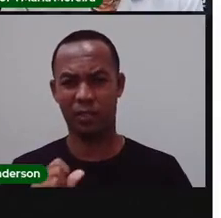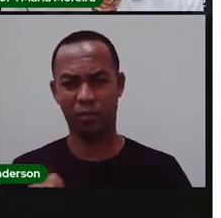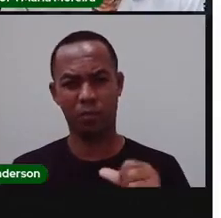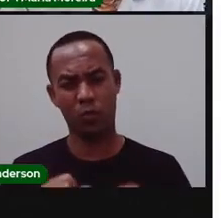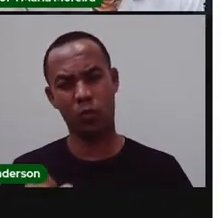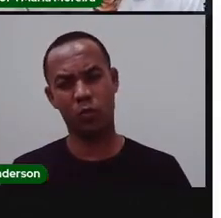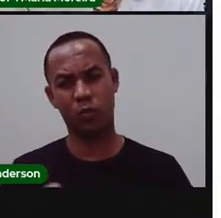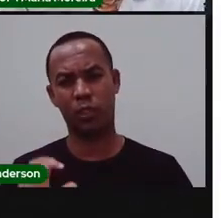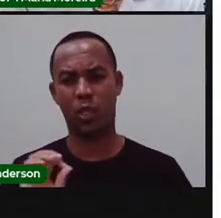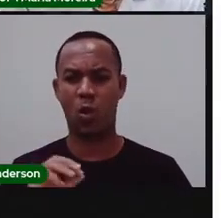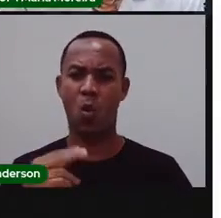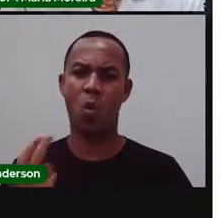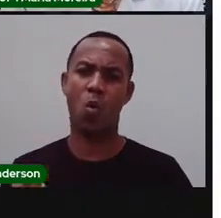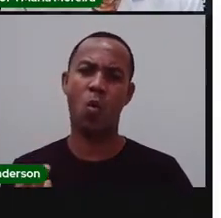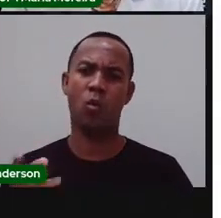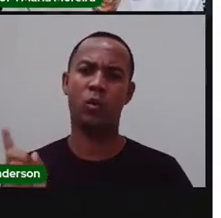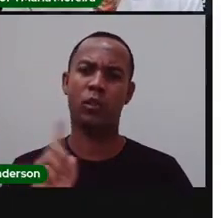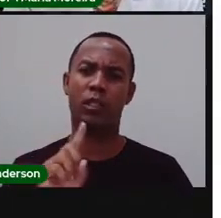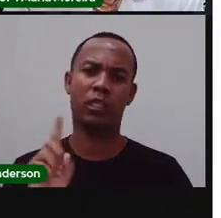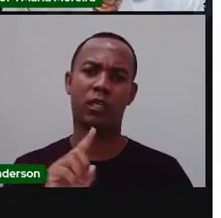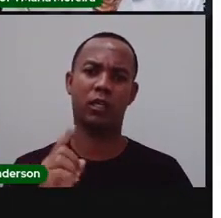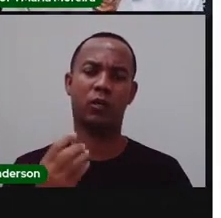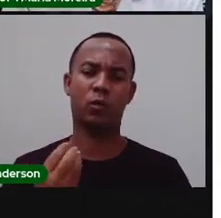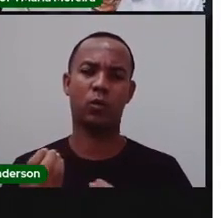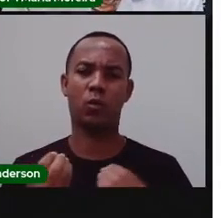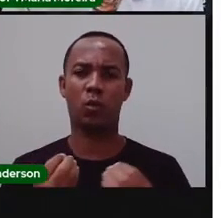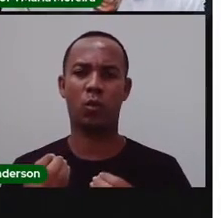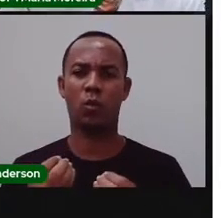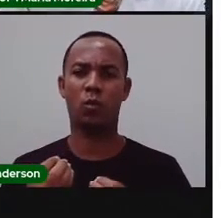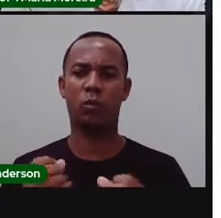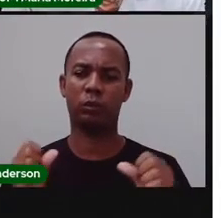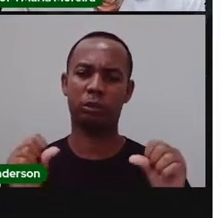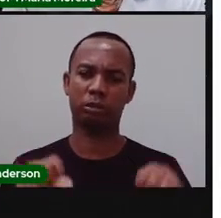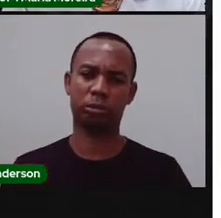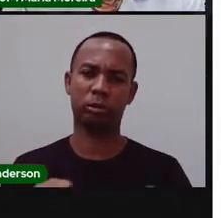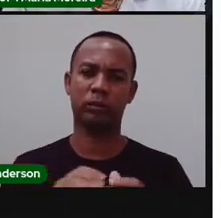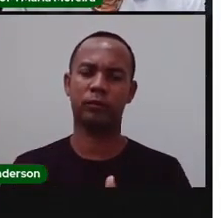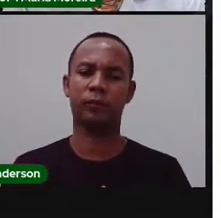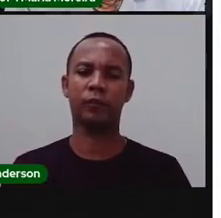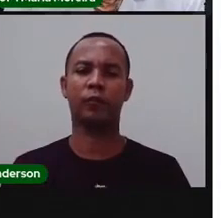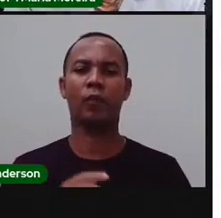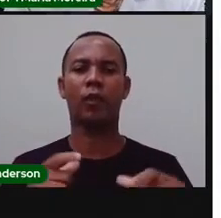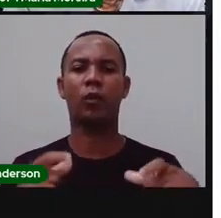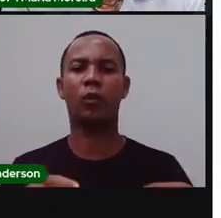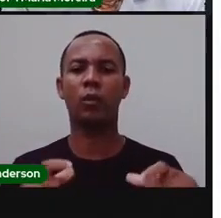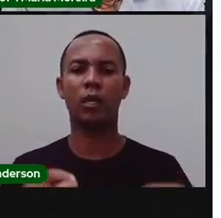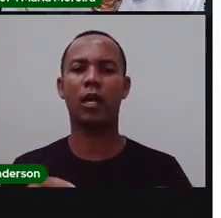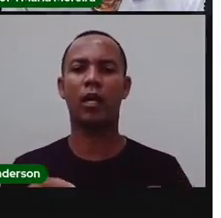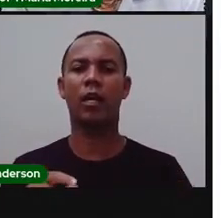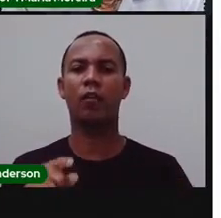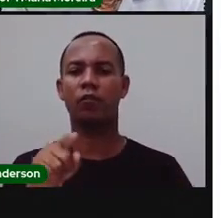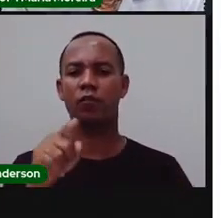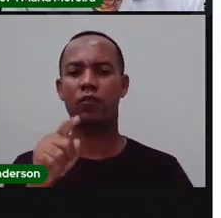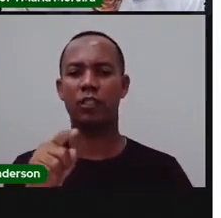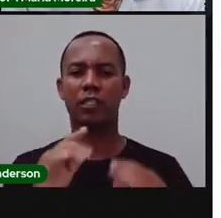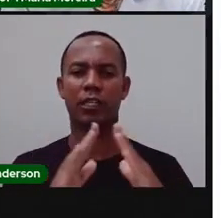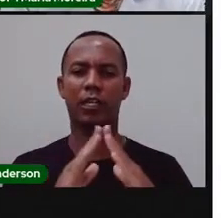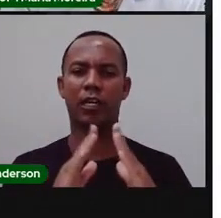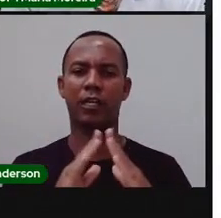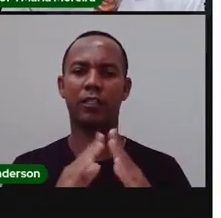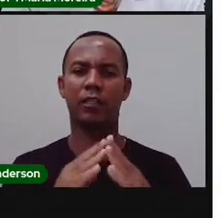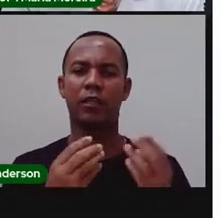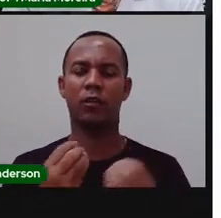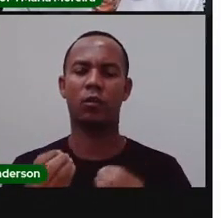positiva. Ou se existe a modificação do homem de uma forma negativa. E onde você mora? Houve alterações da paisagem?